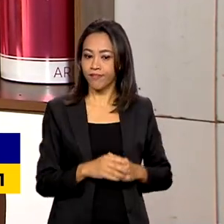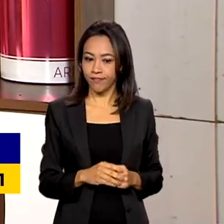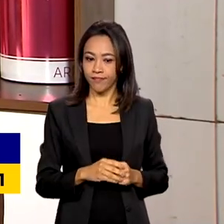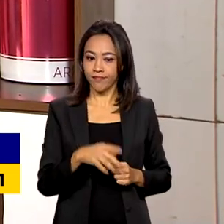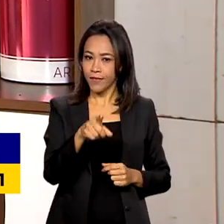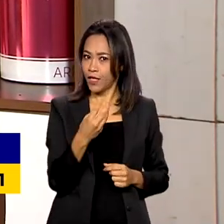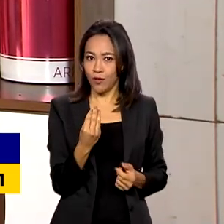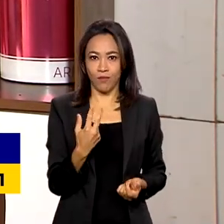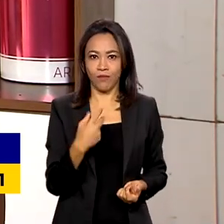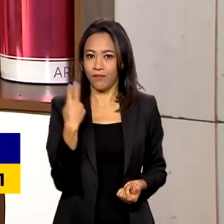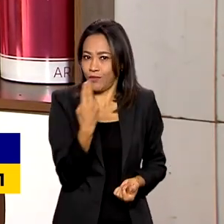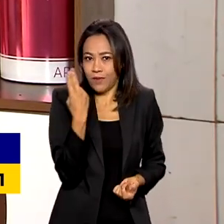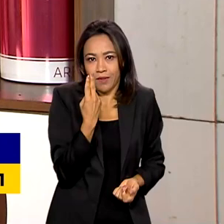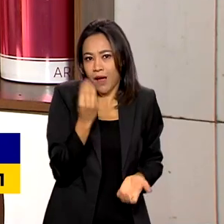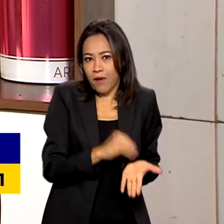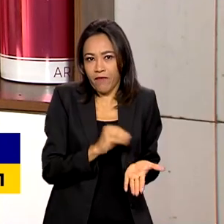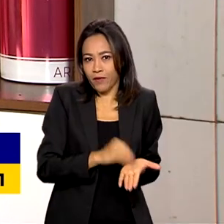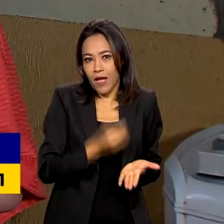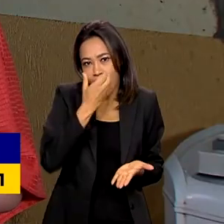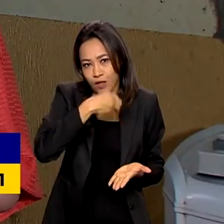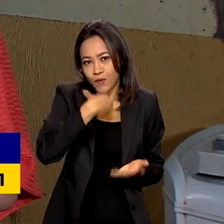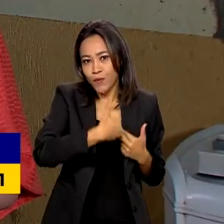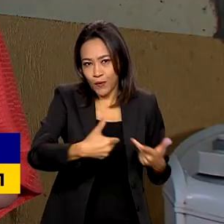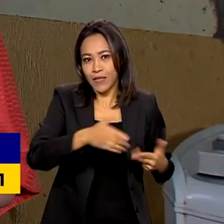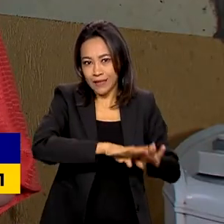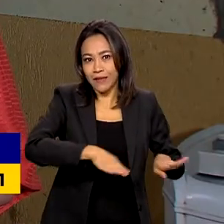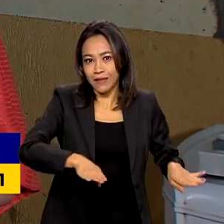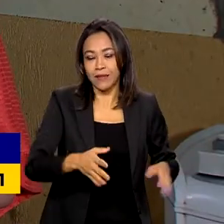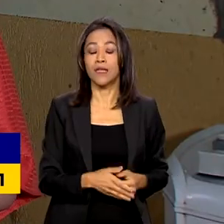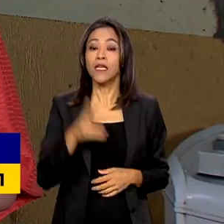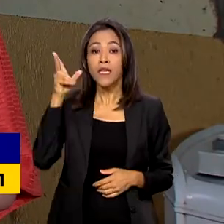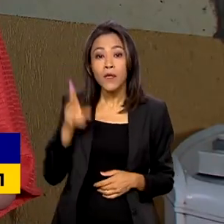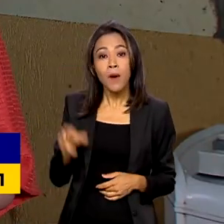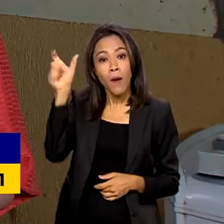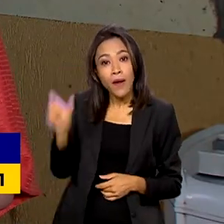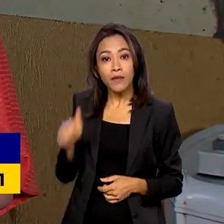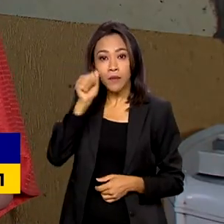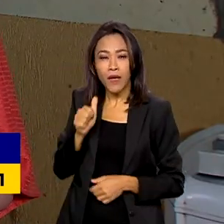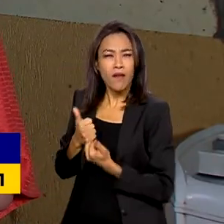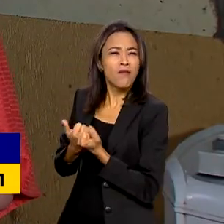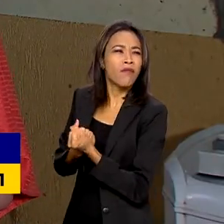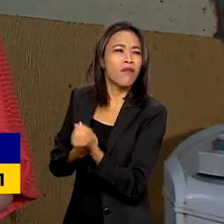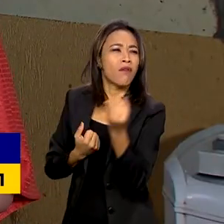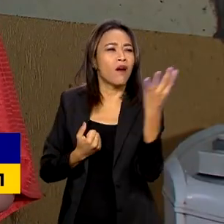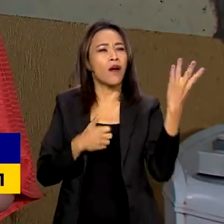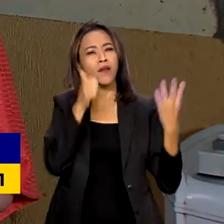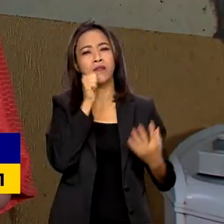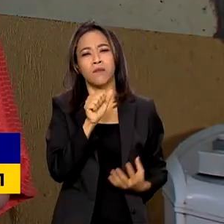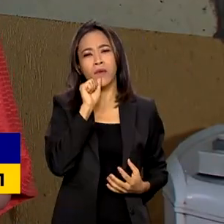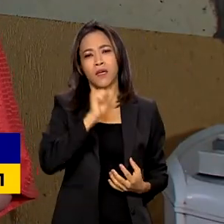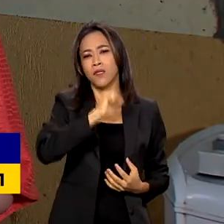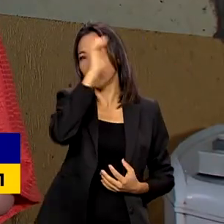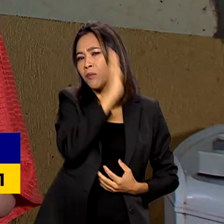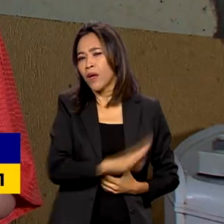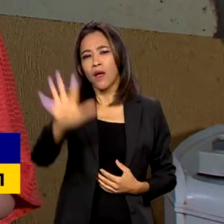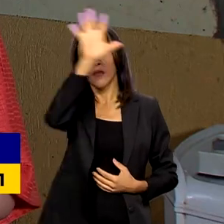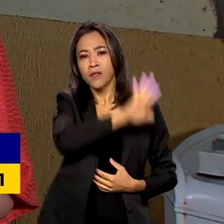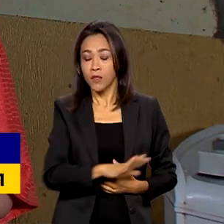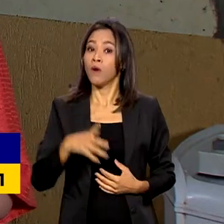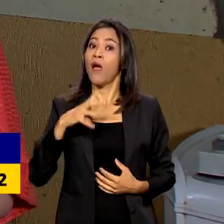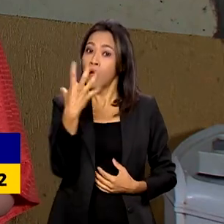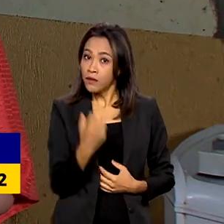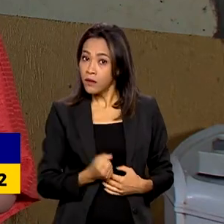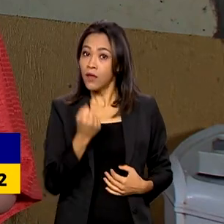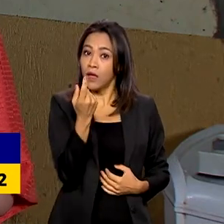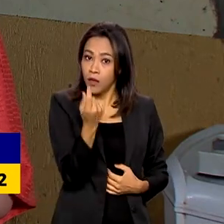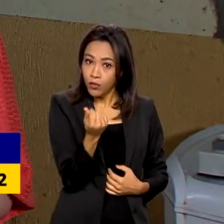podem faltar para a criança, as frutas deles. Assim como a Pamela, milhares de mães em todo o país são beneficiárias do Bolsa